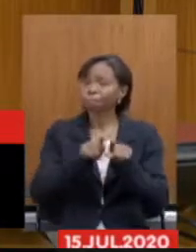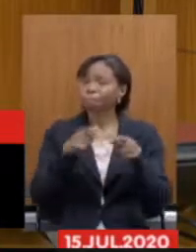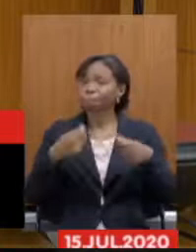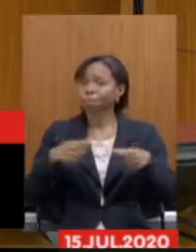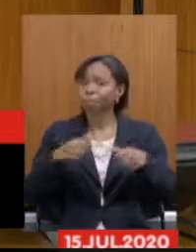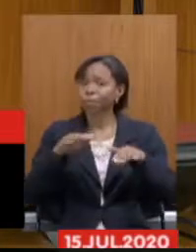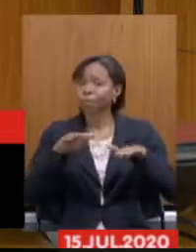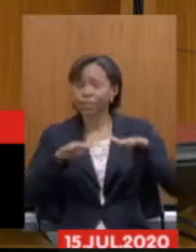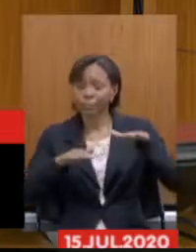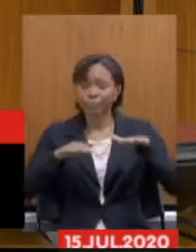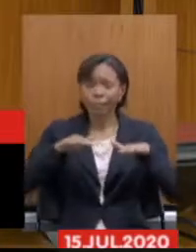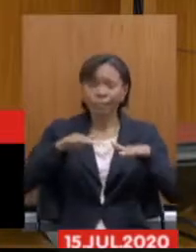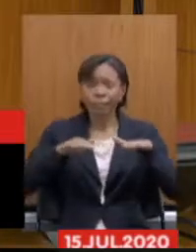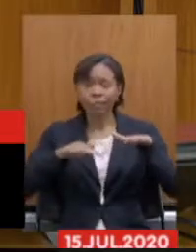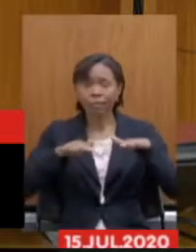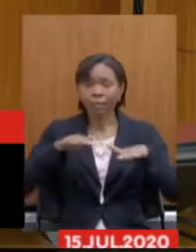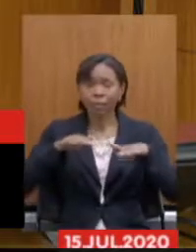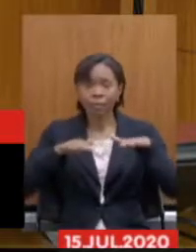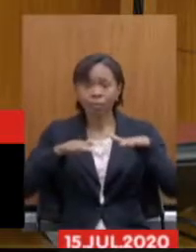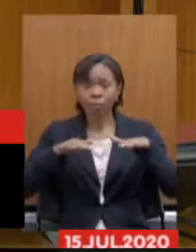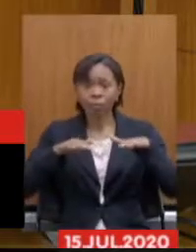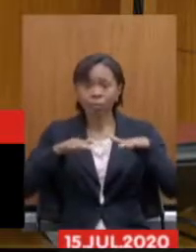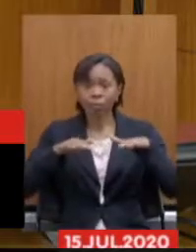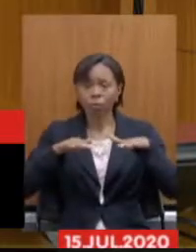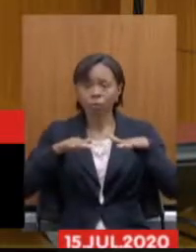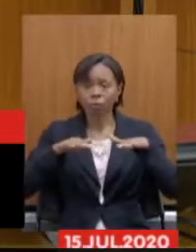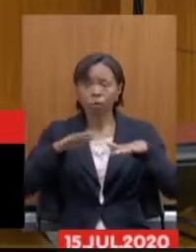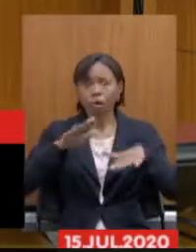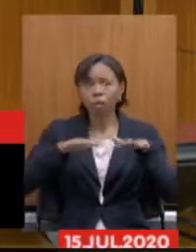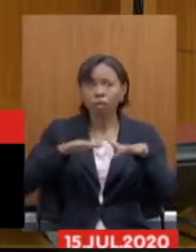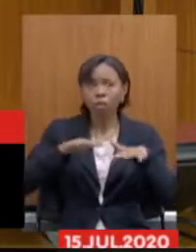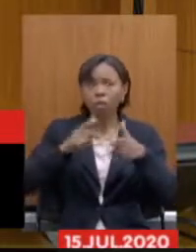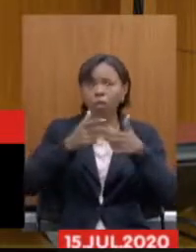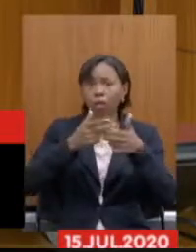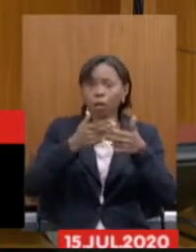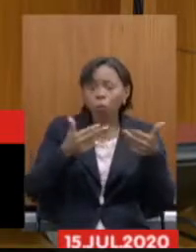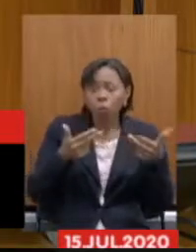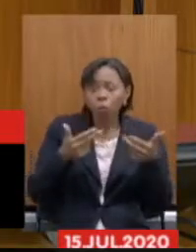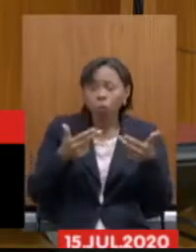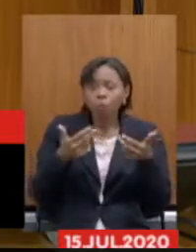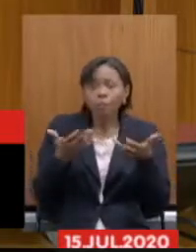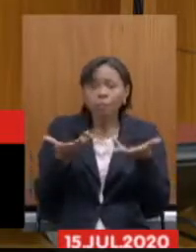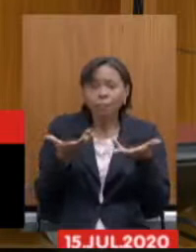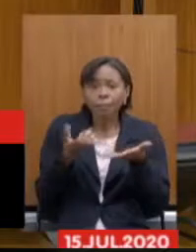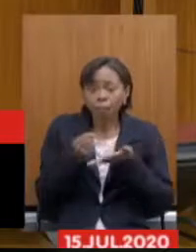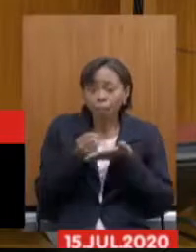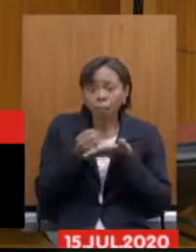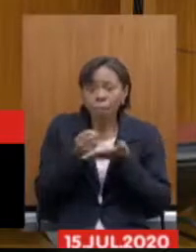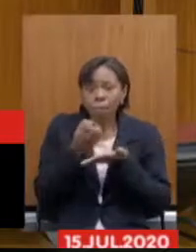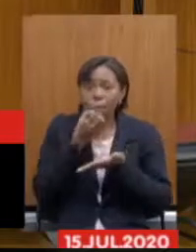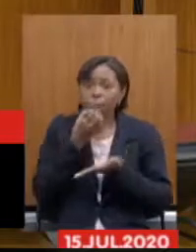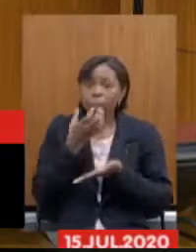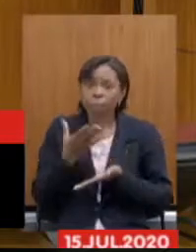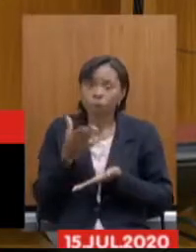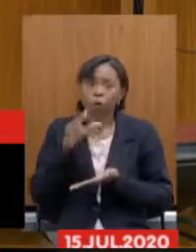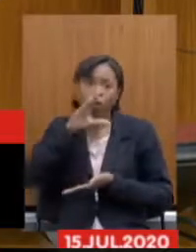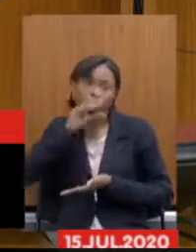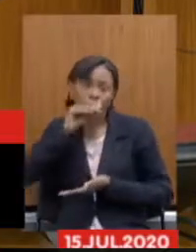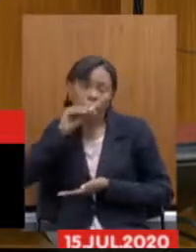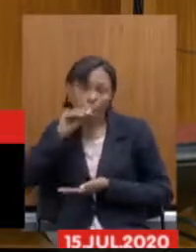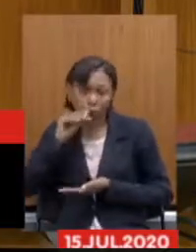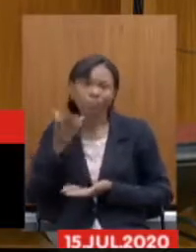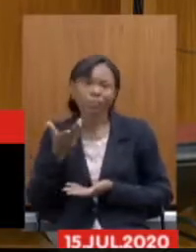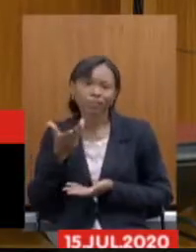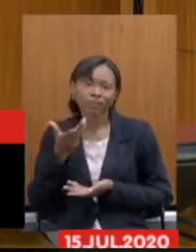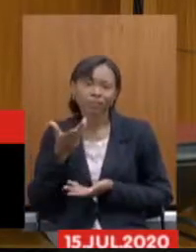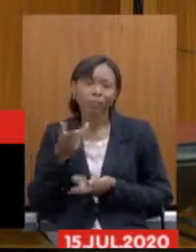um equilíbrio, algo que não seja ideal, mas algo que seja satisfatório, algo que seja satisfatório para os servidores públicos,